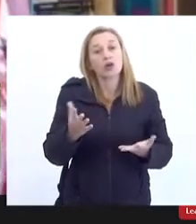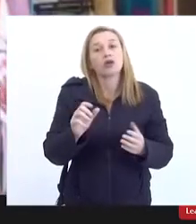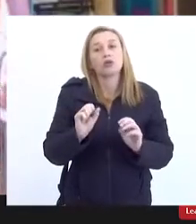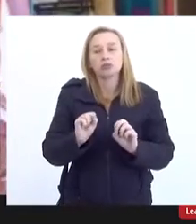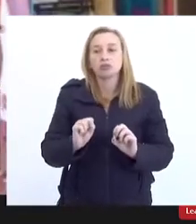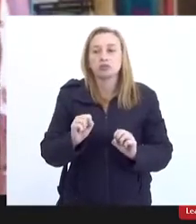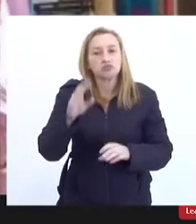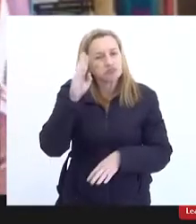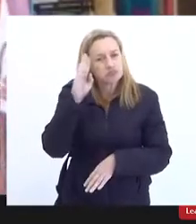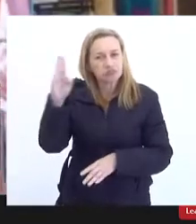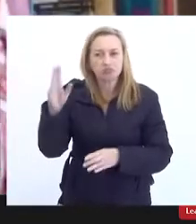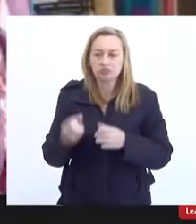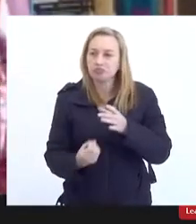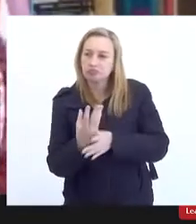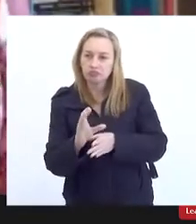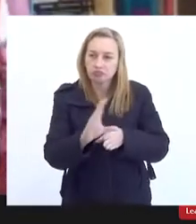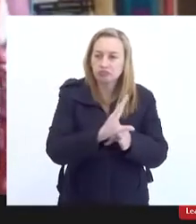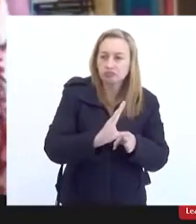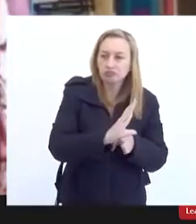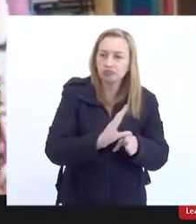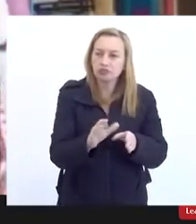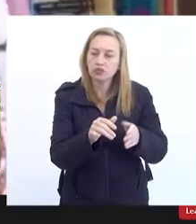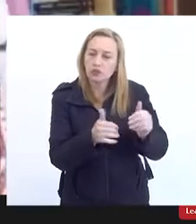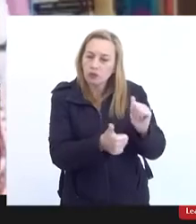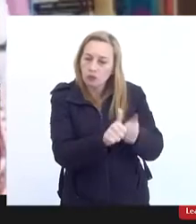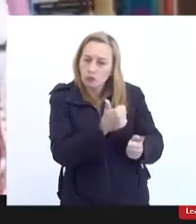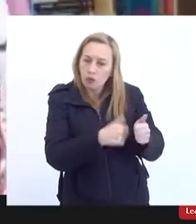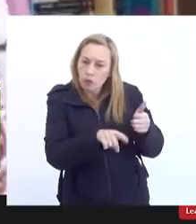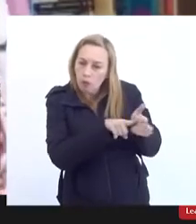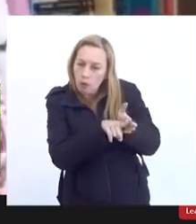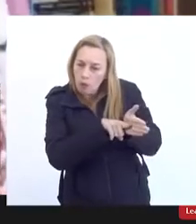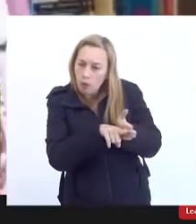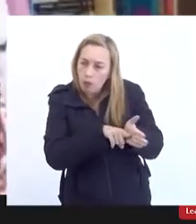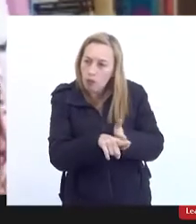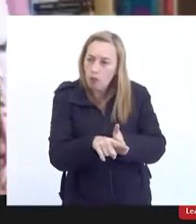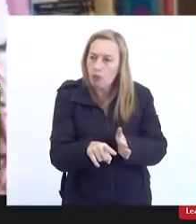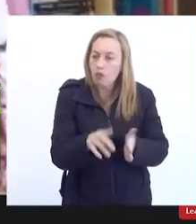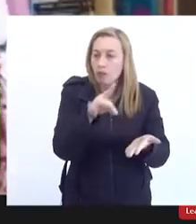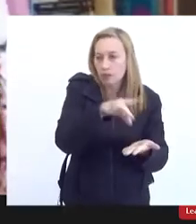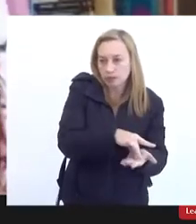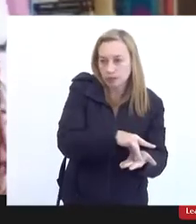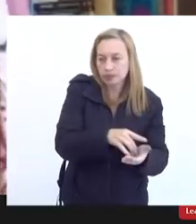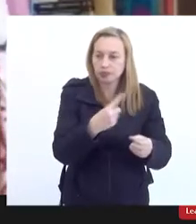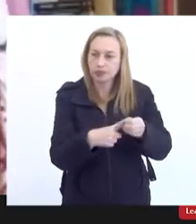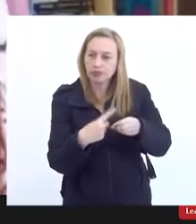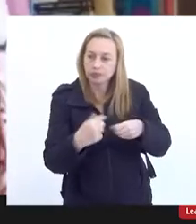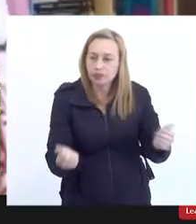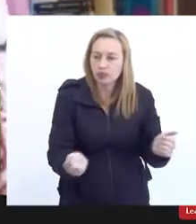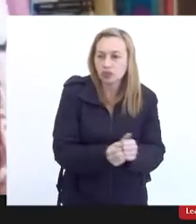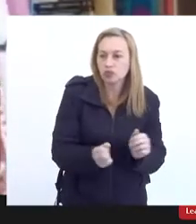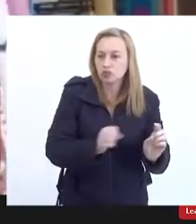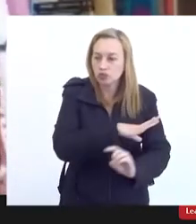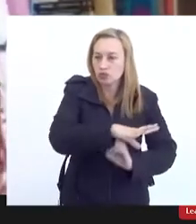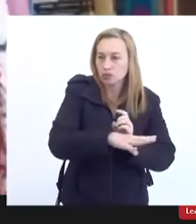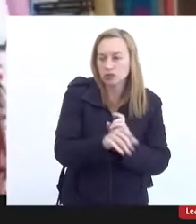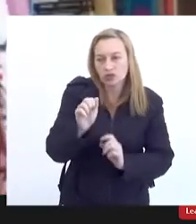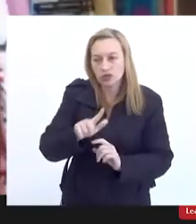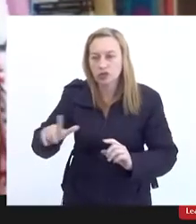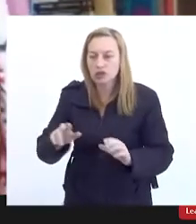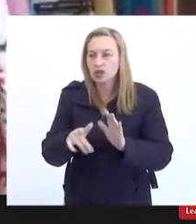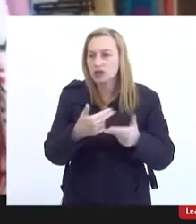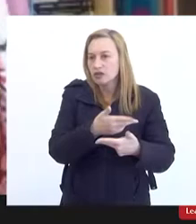conselhos para poder analisar a situação atual do município e aí, conjuntamente com a sociedade civil e seus vários